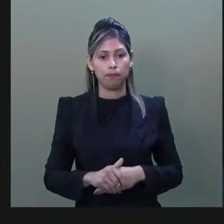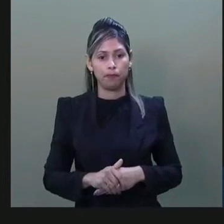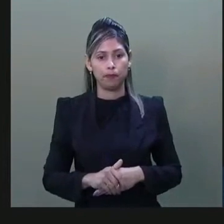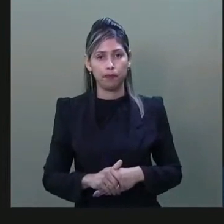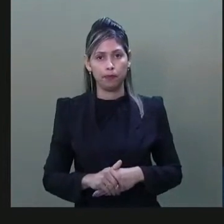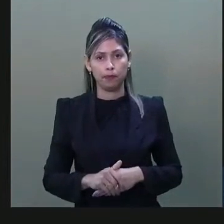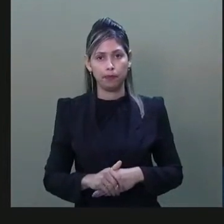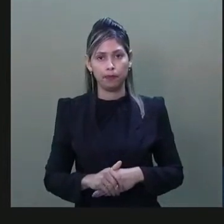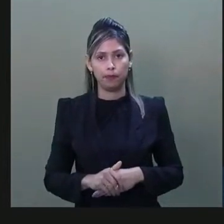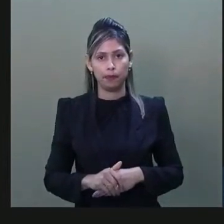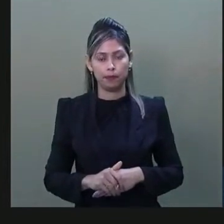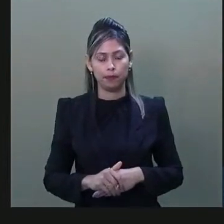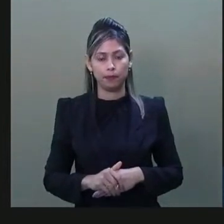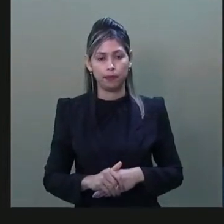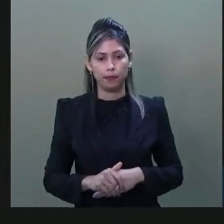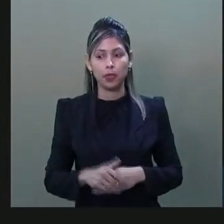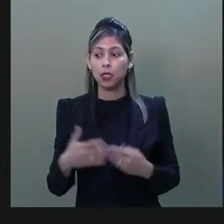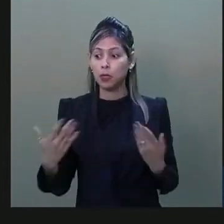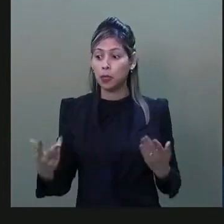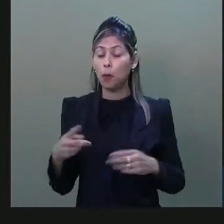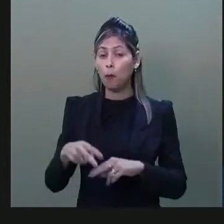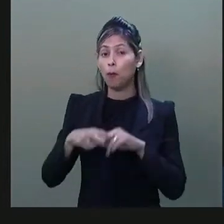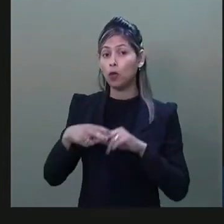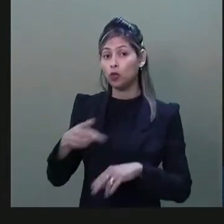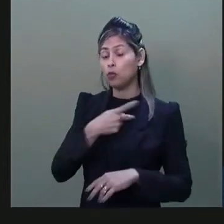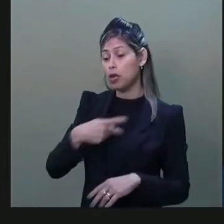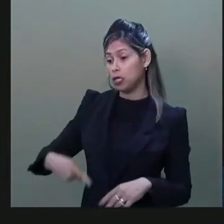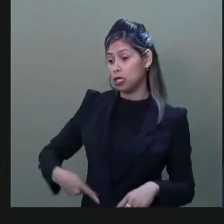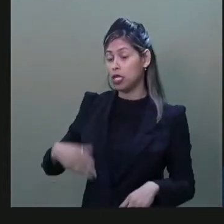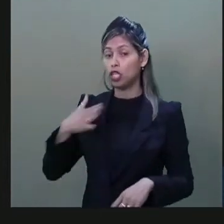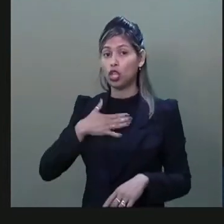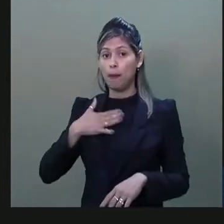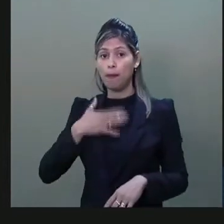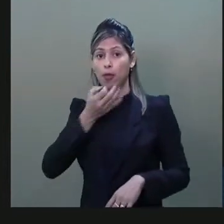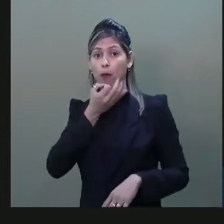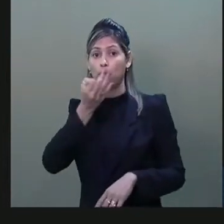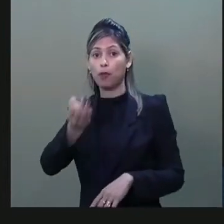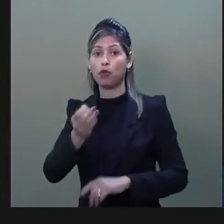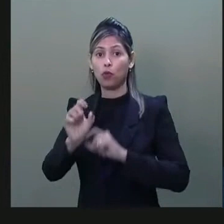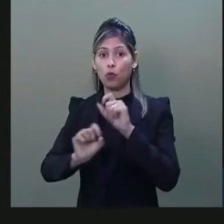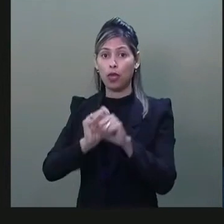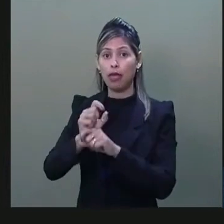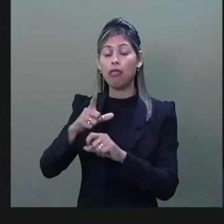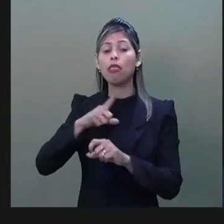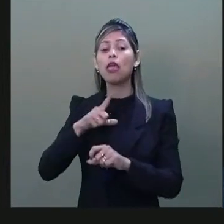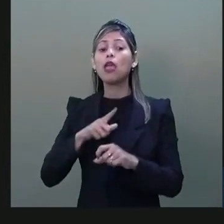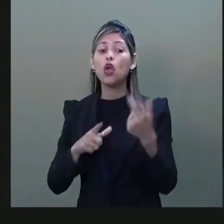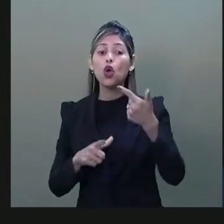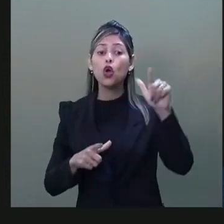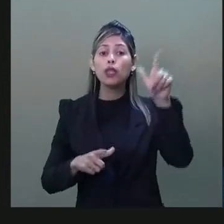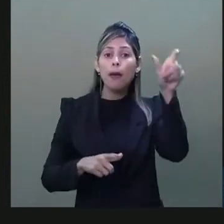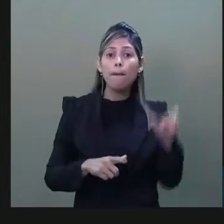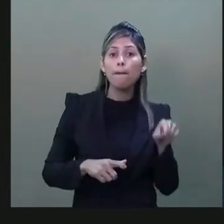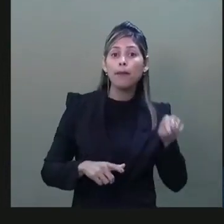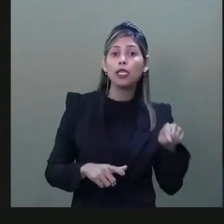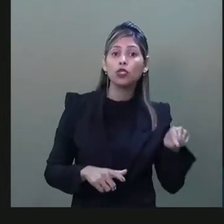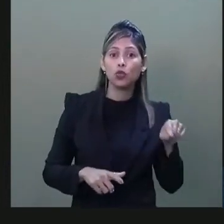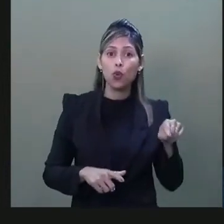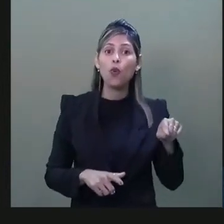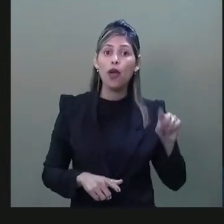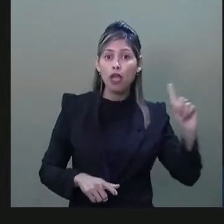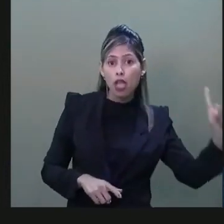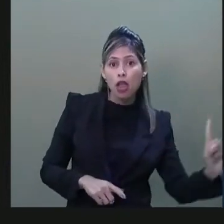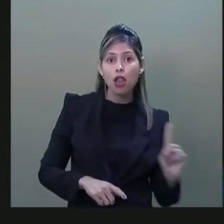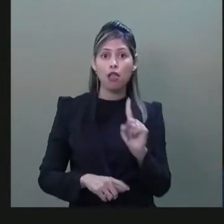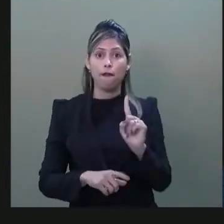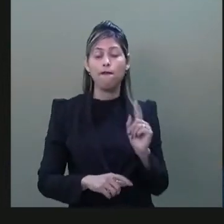prática com relação que nós estamos votando agora, que é exatamente o indicado para fazer essa intervenção. O interventor, que é um